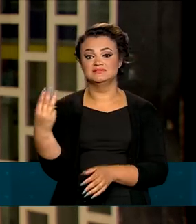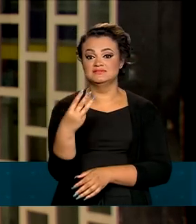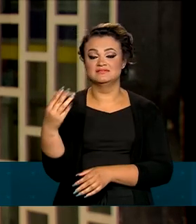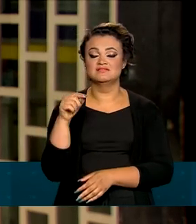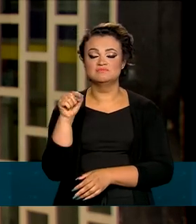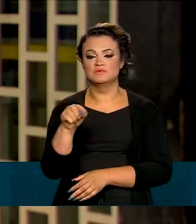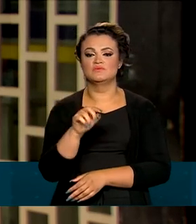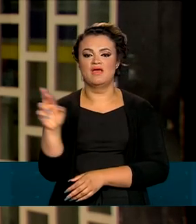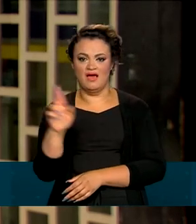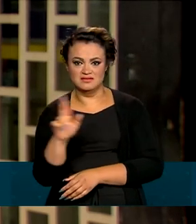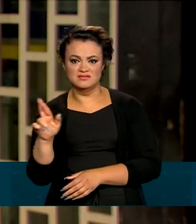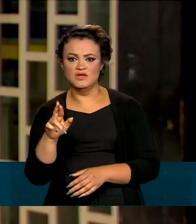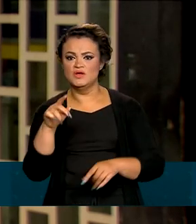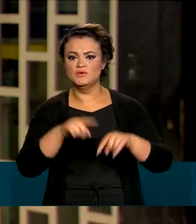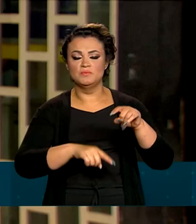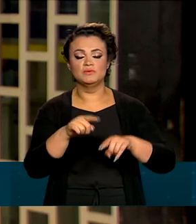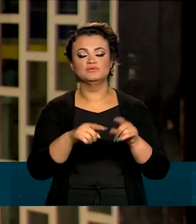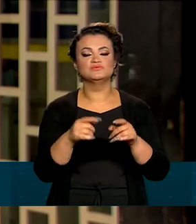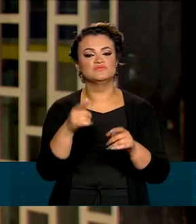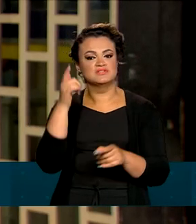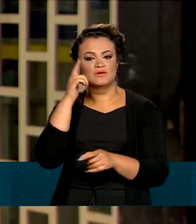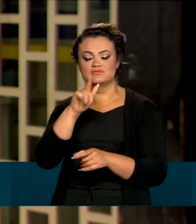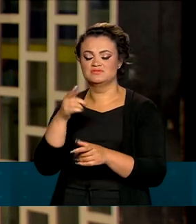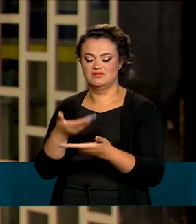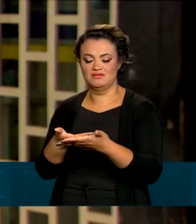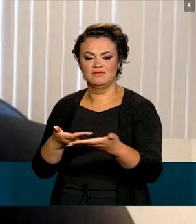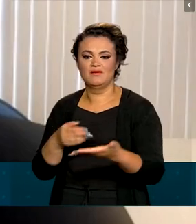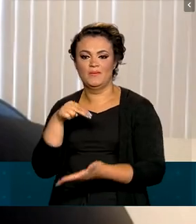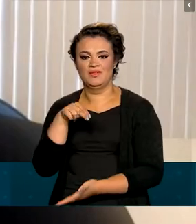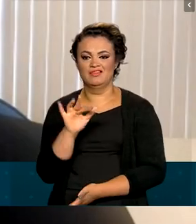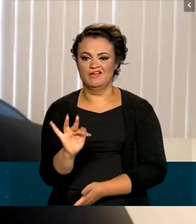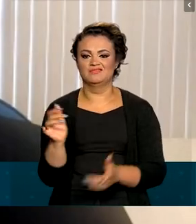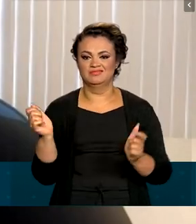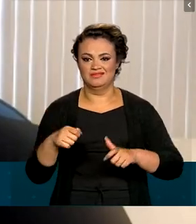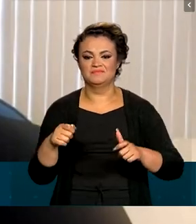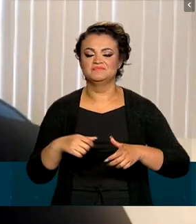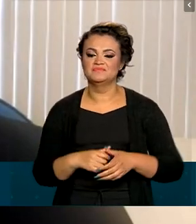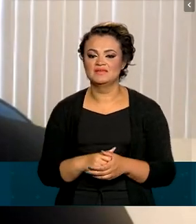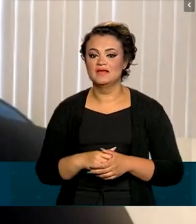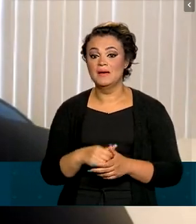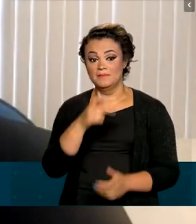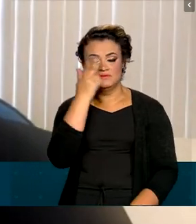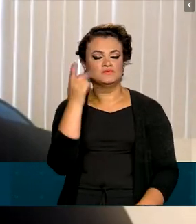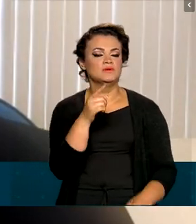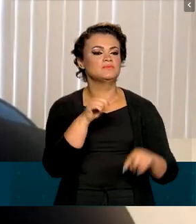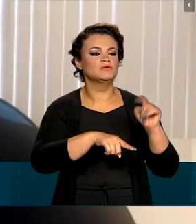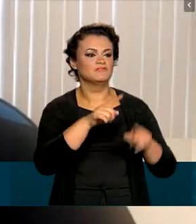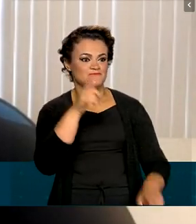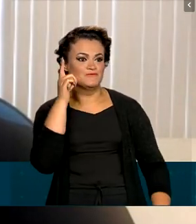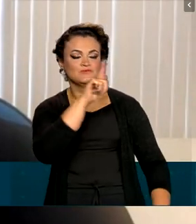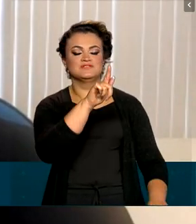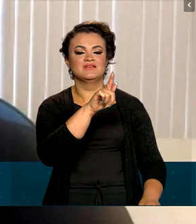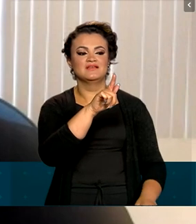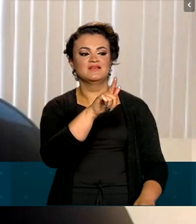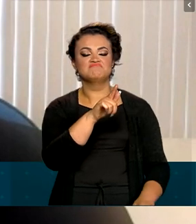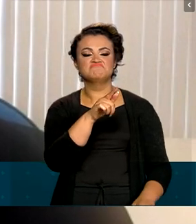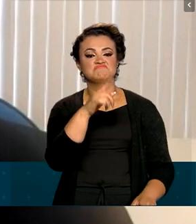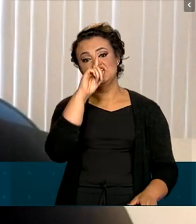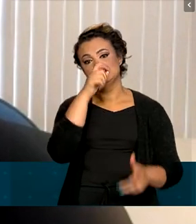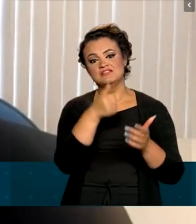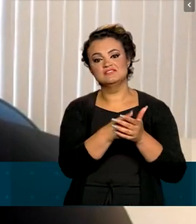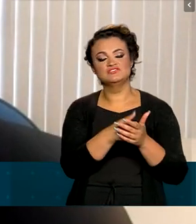e os produtos serão entregues com nota fiscal. O arrematante do leilão, ele decide o destino que ele